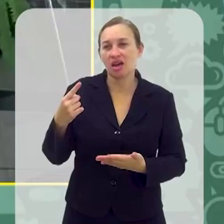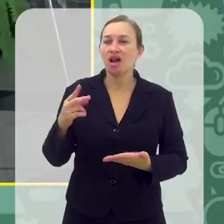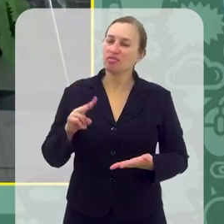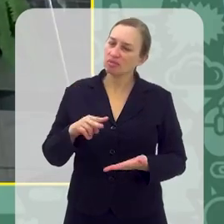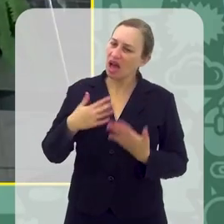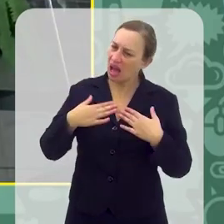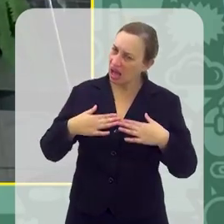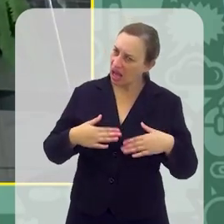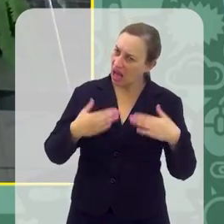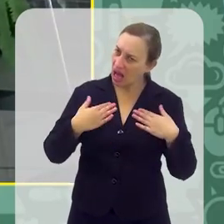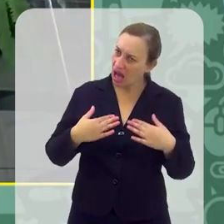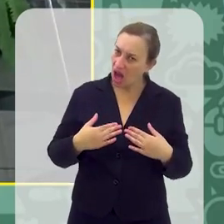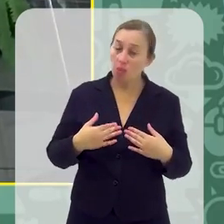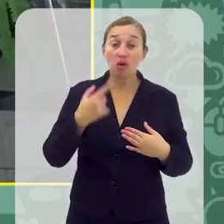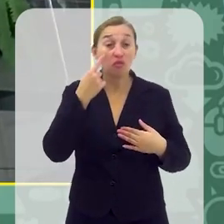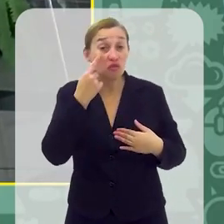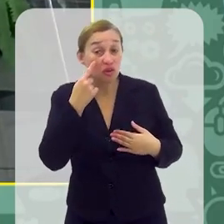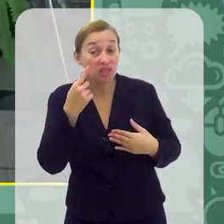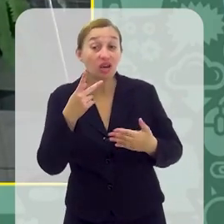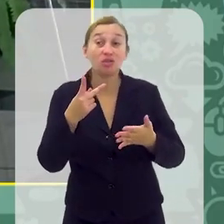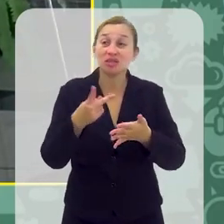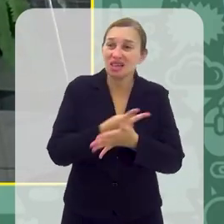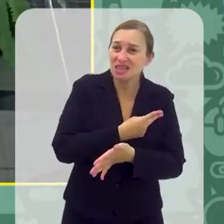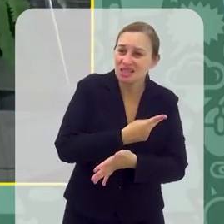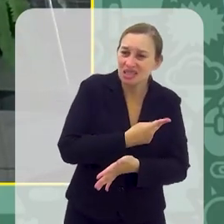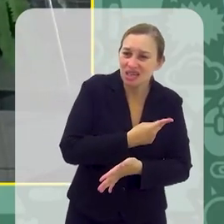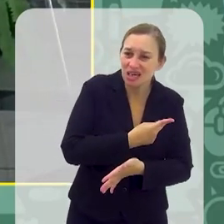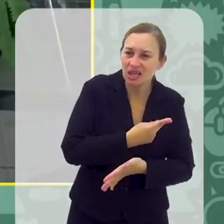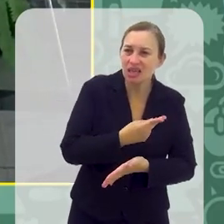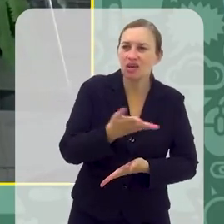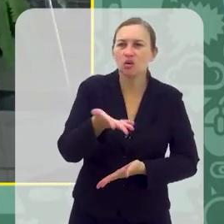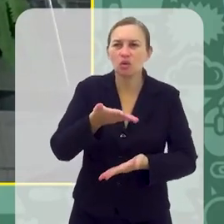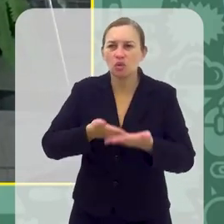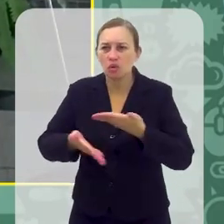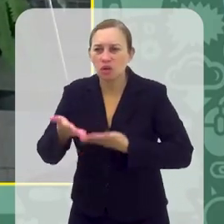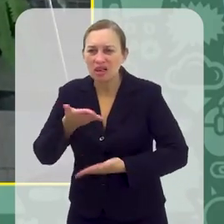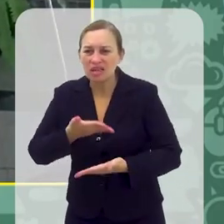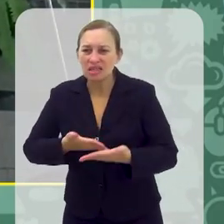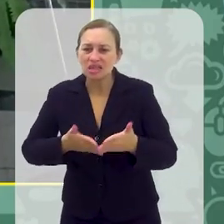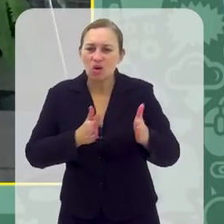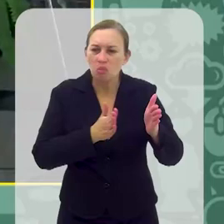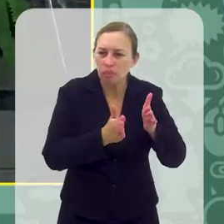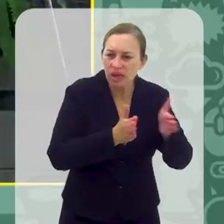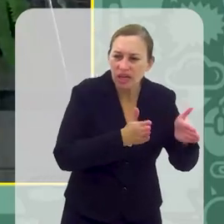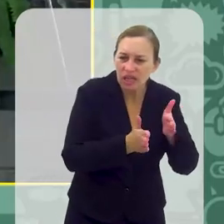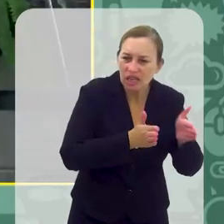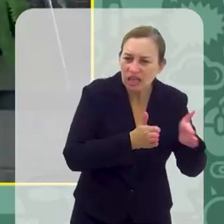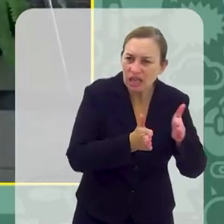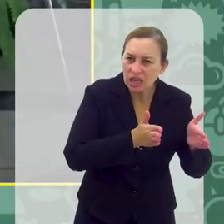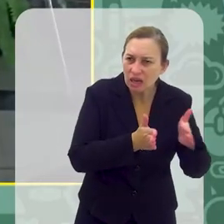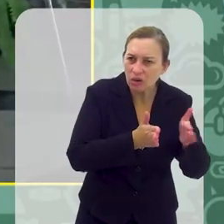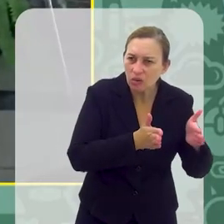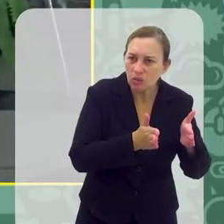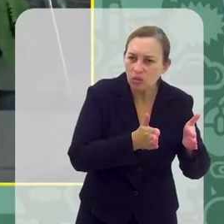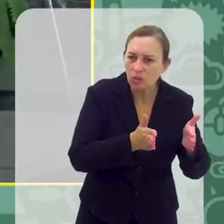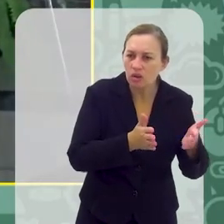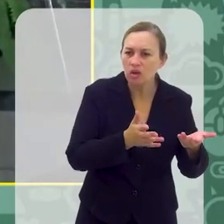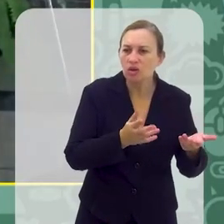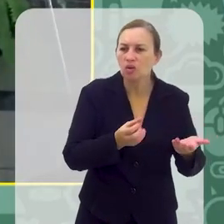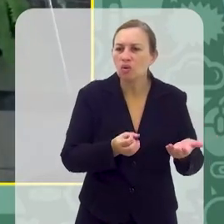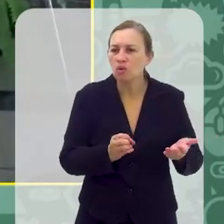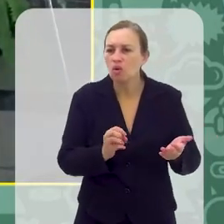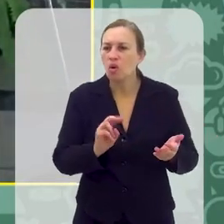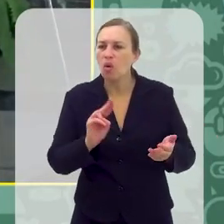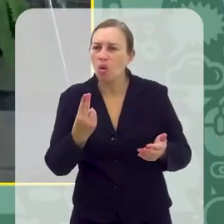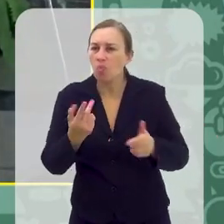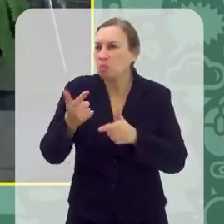vamos abaixar aqui a bola, vamos ver o que está acontecendo, se esse uso é excessivo, é só uma fase, se é por conta de um outro